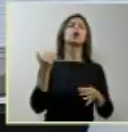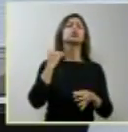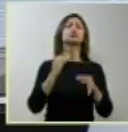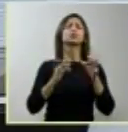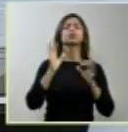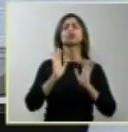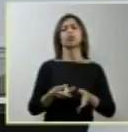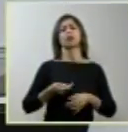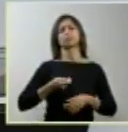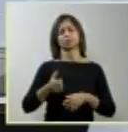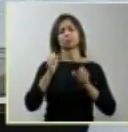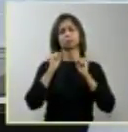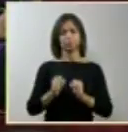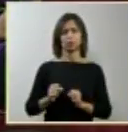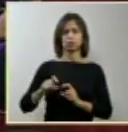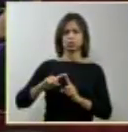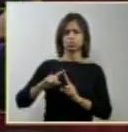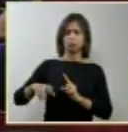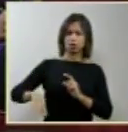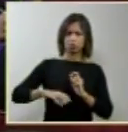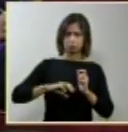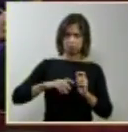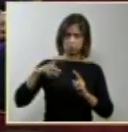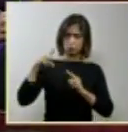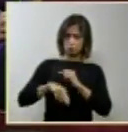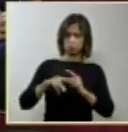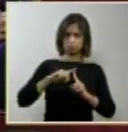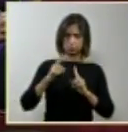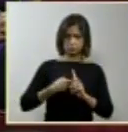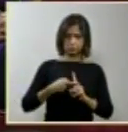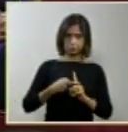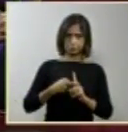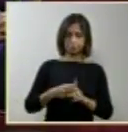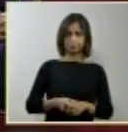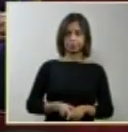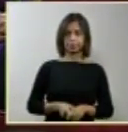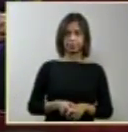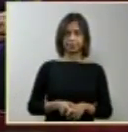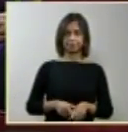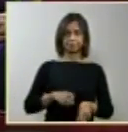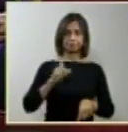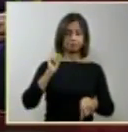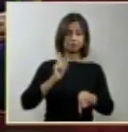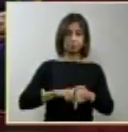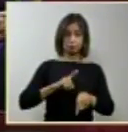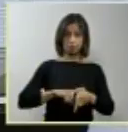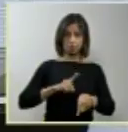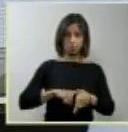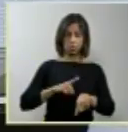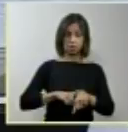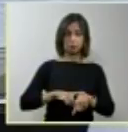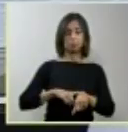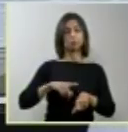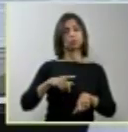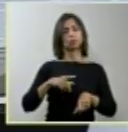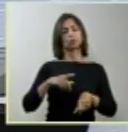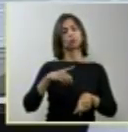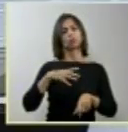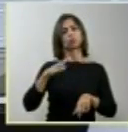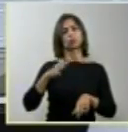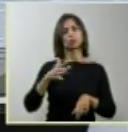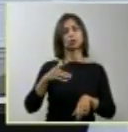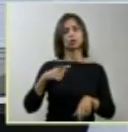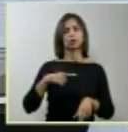é subestimado. O tempo de obtenção do alvará varia de 24